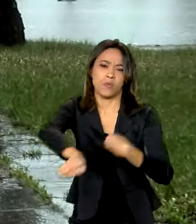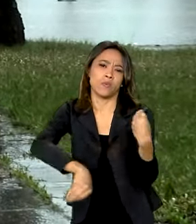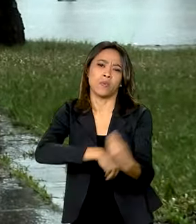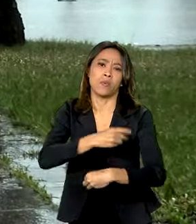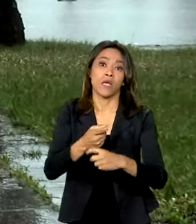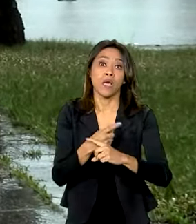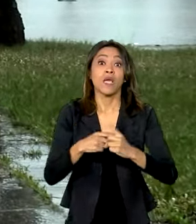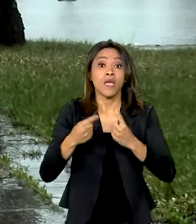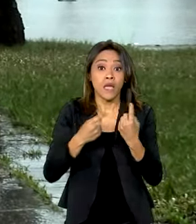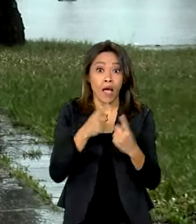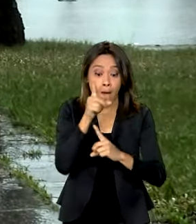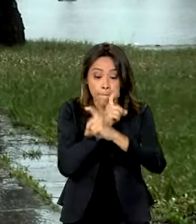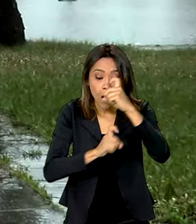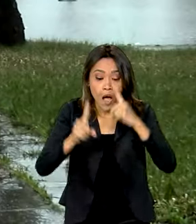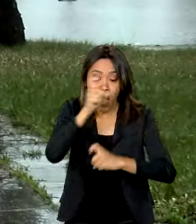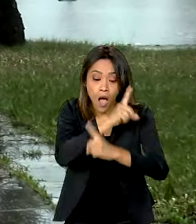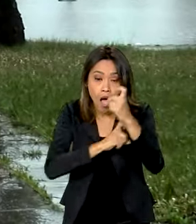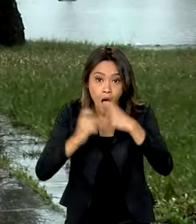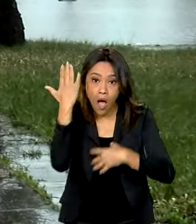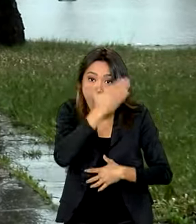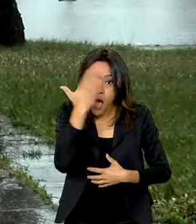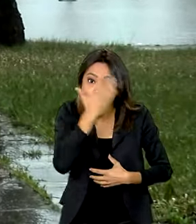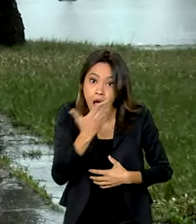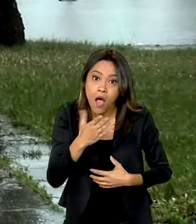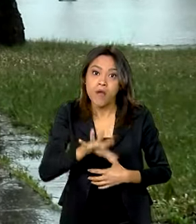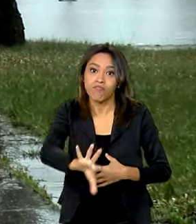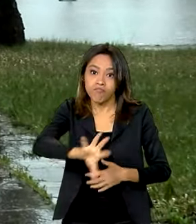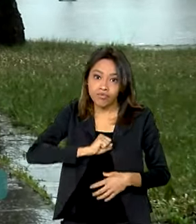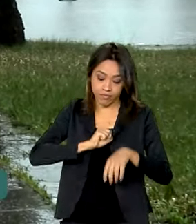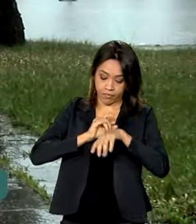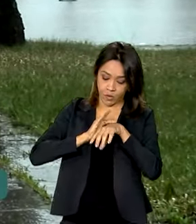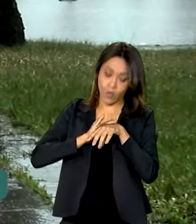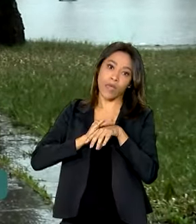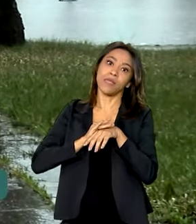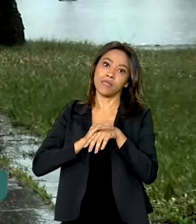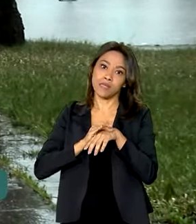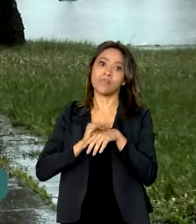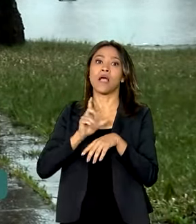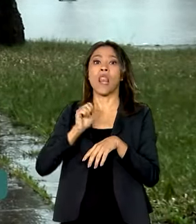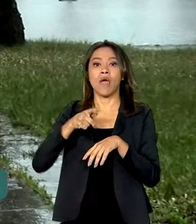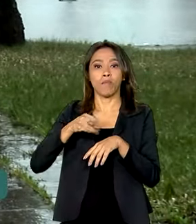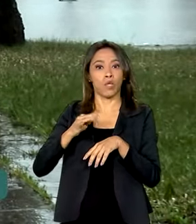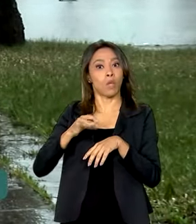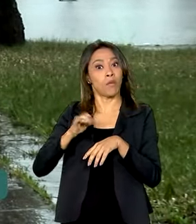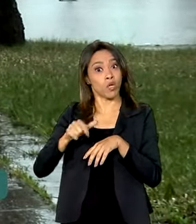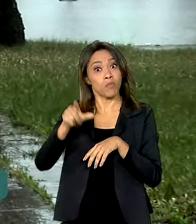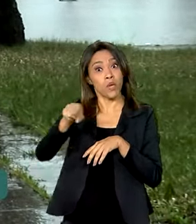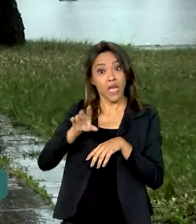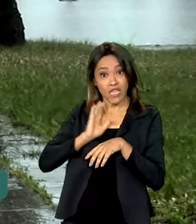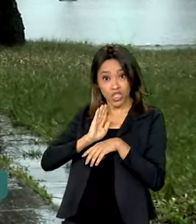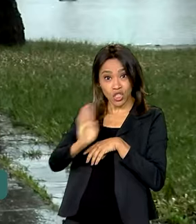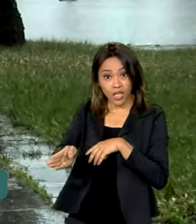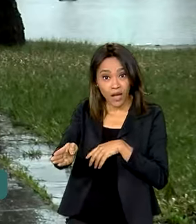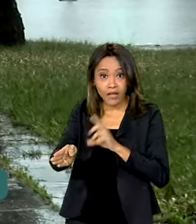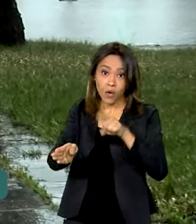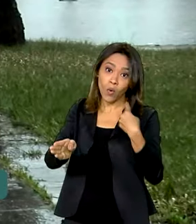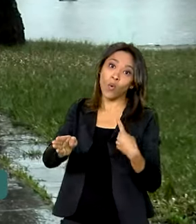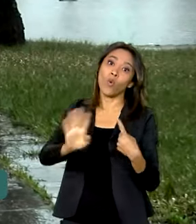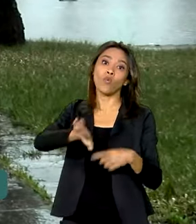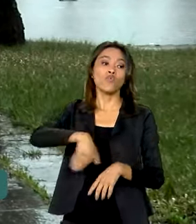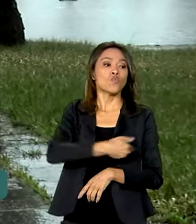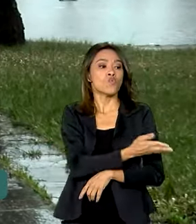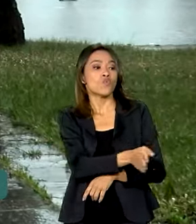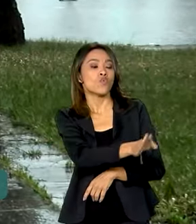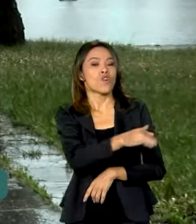que causa a leptospirose, fica mais fácil. A doença é transmitida a partir da exposição direta ou indireta